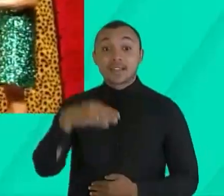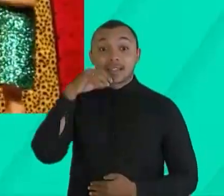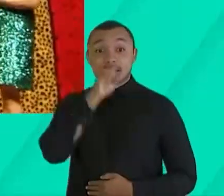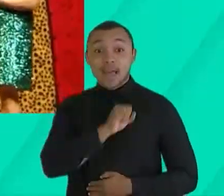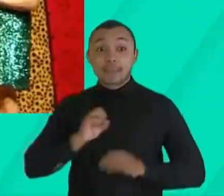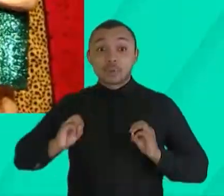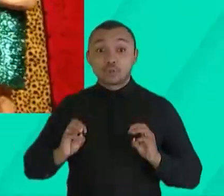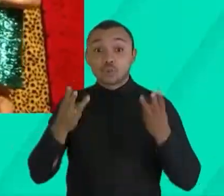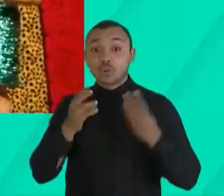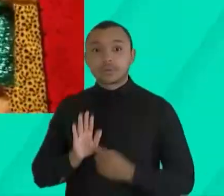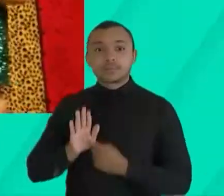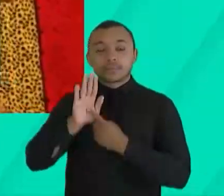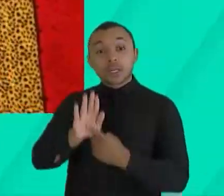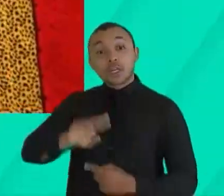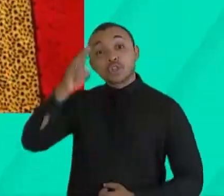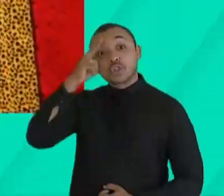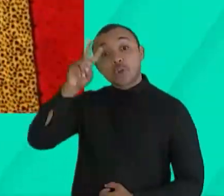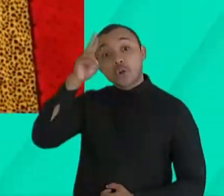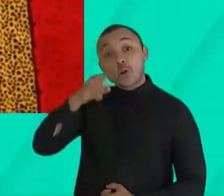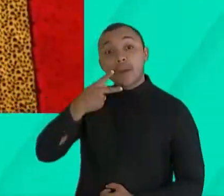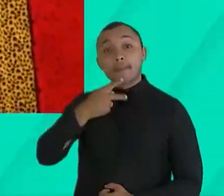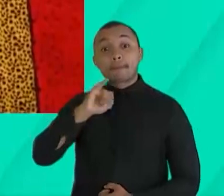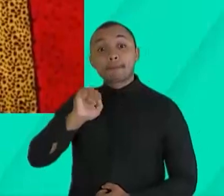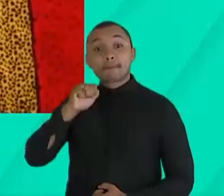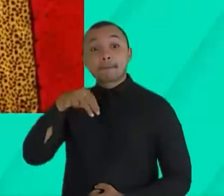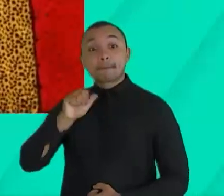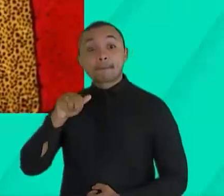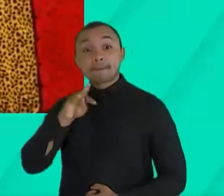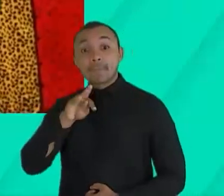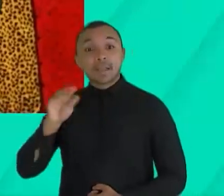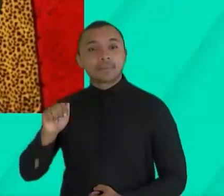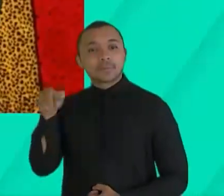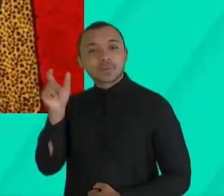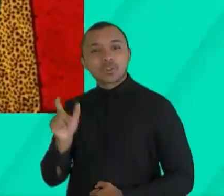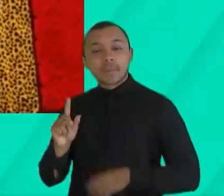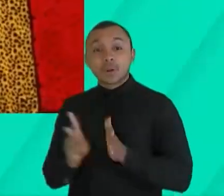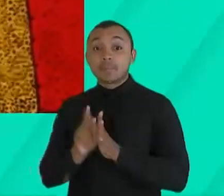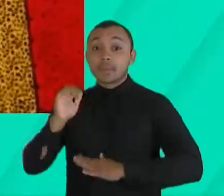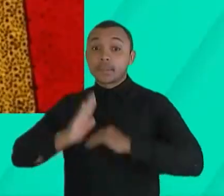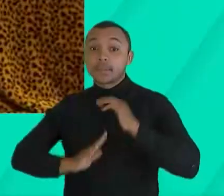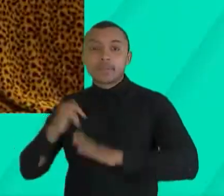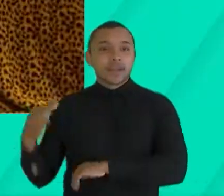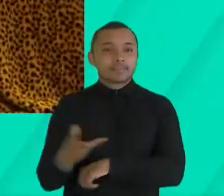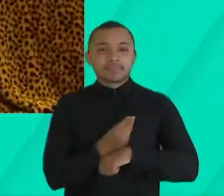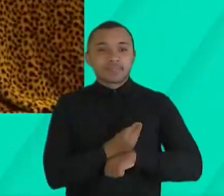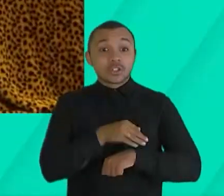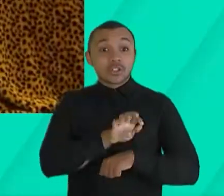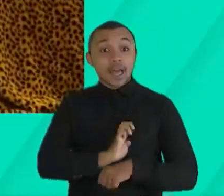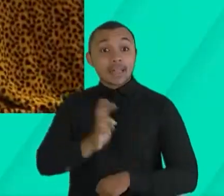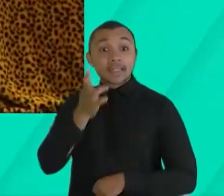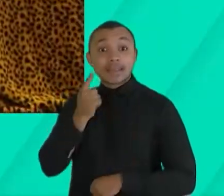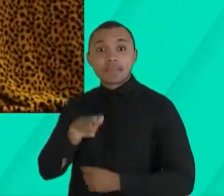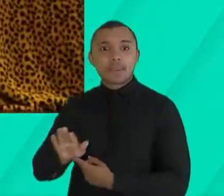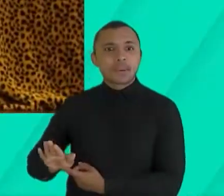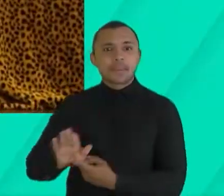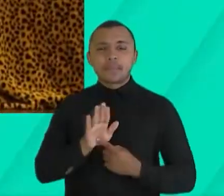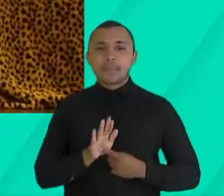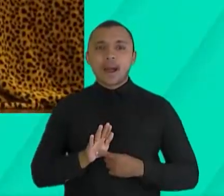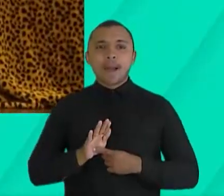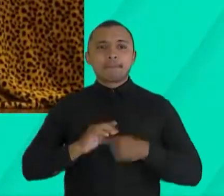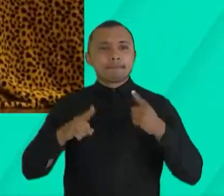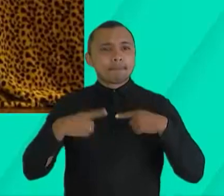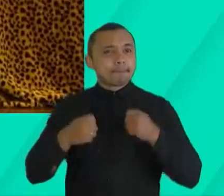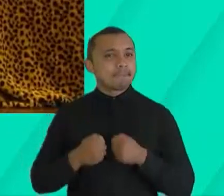Reprises do Mestre Pimenta traz esse icônico artista circense do nosso estado em números de malabarismo,